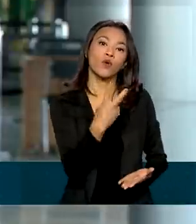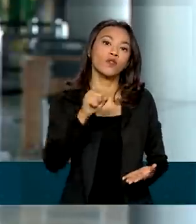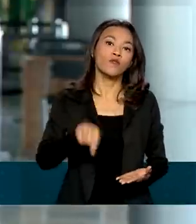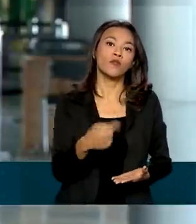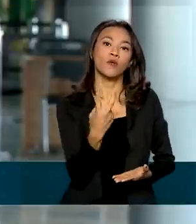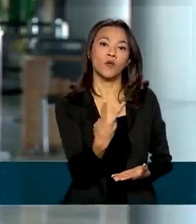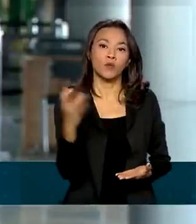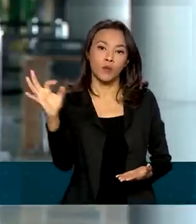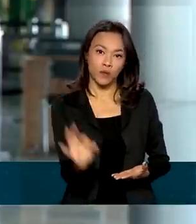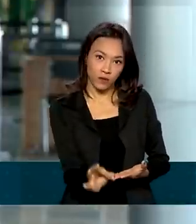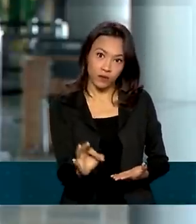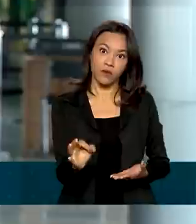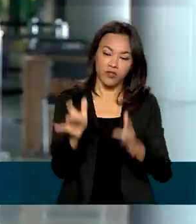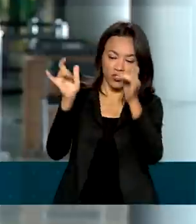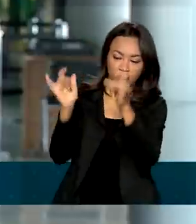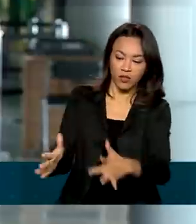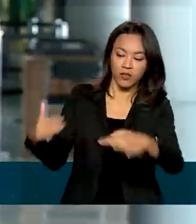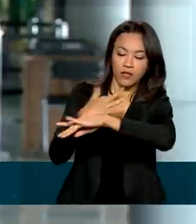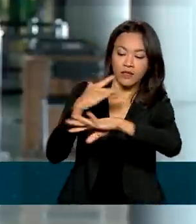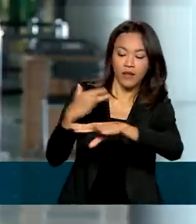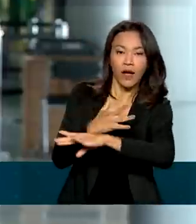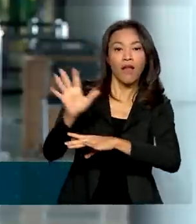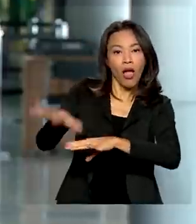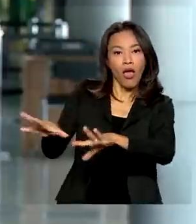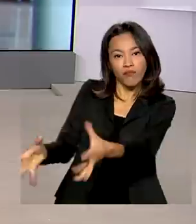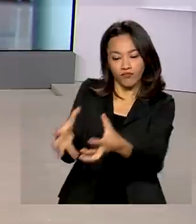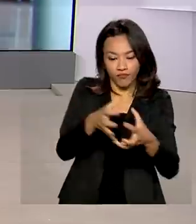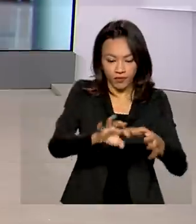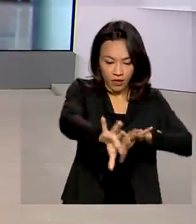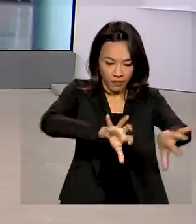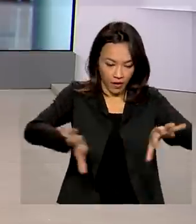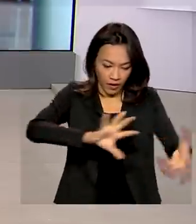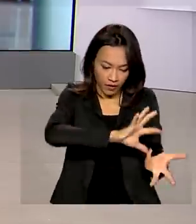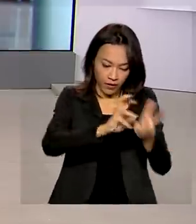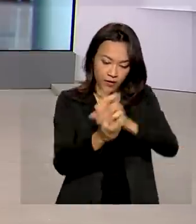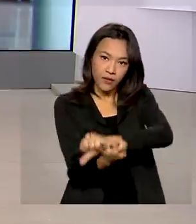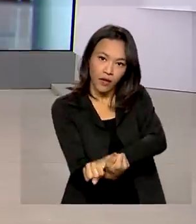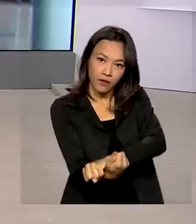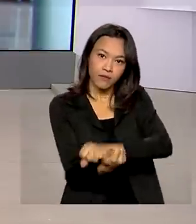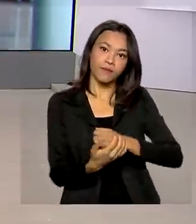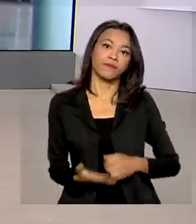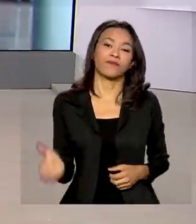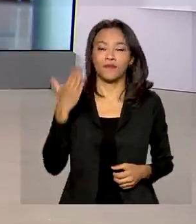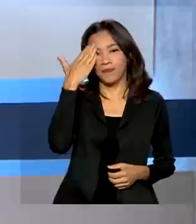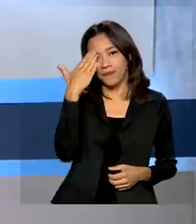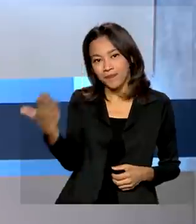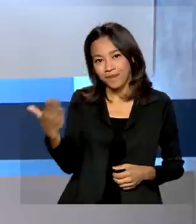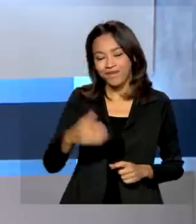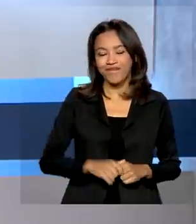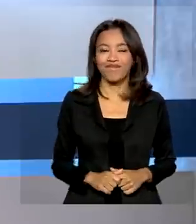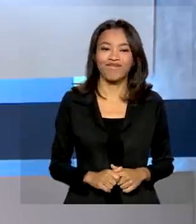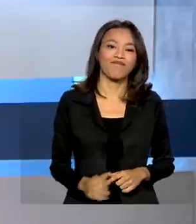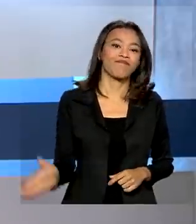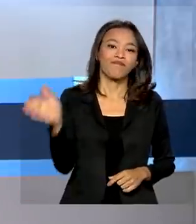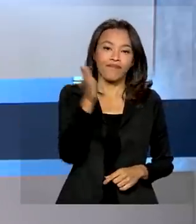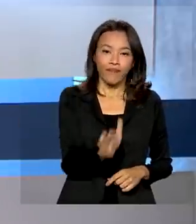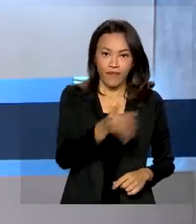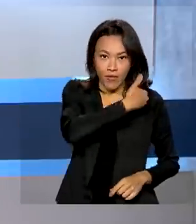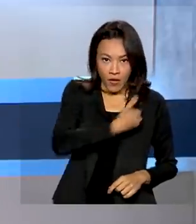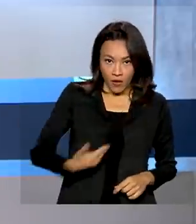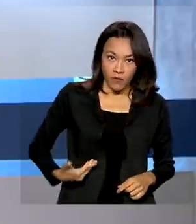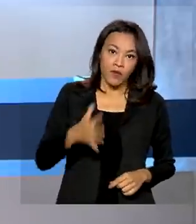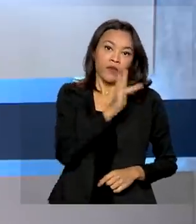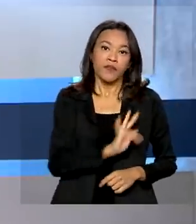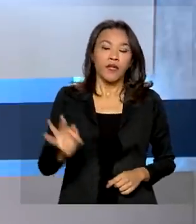resíduos sólidos urbanos são reciclados. Natália, com você. Obrigada, Glauco, pelas informações. E o governo federal